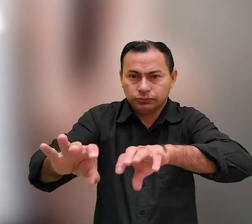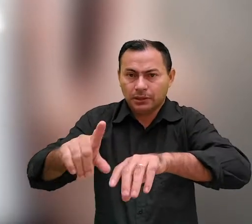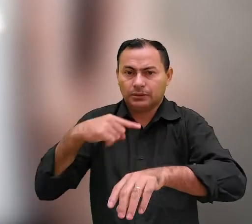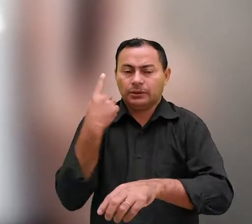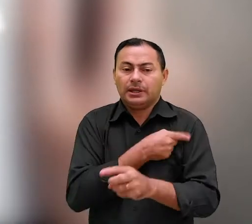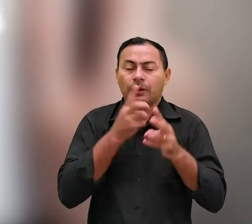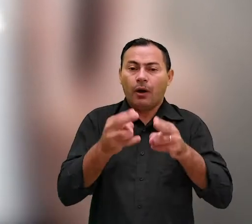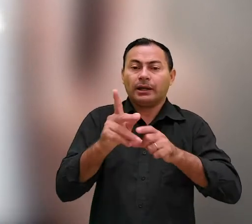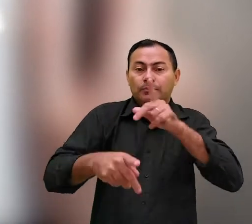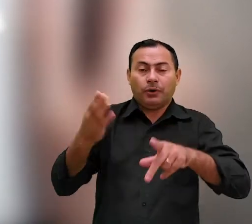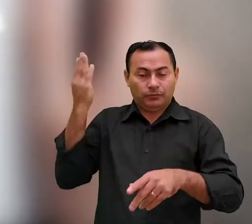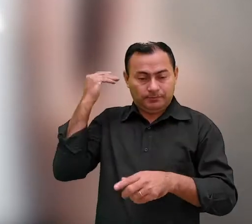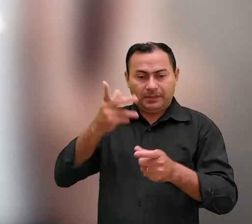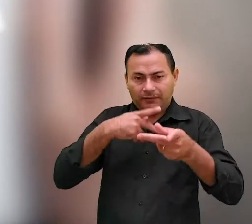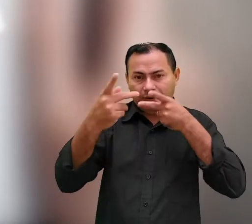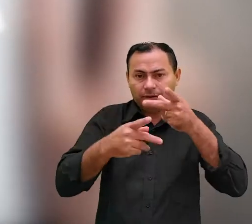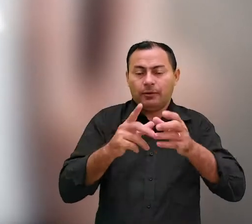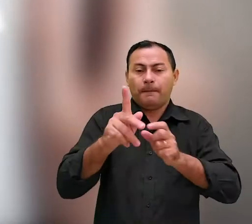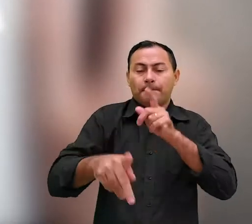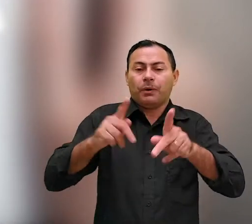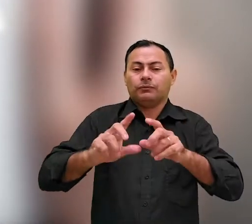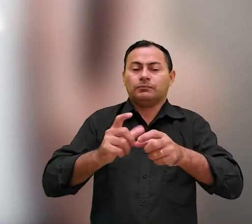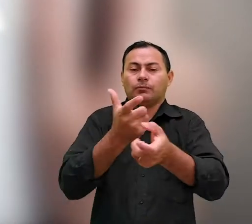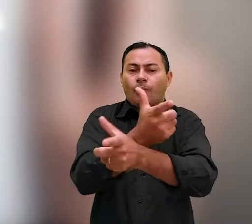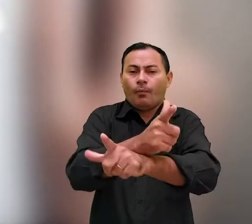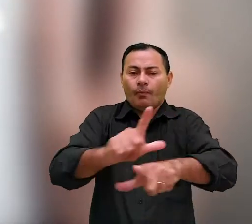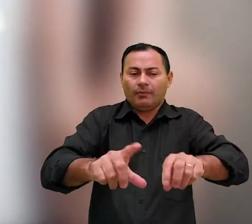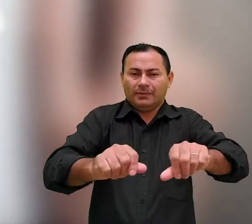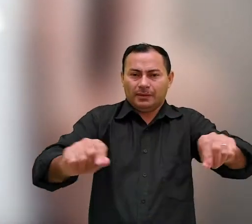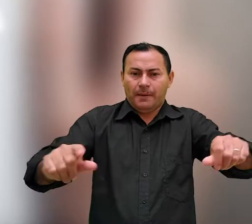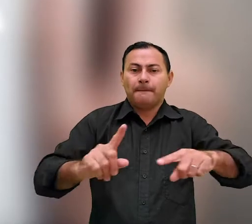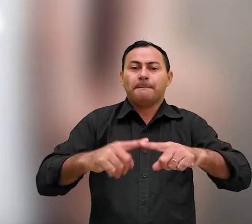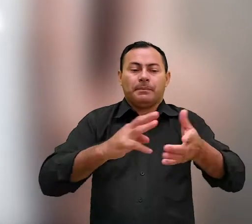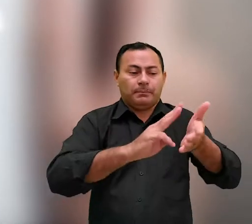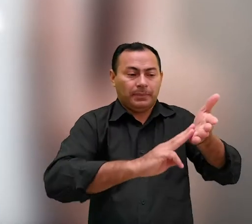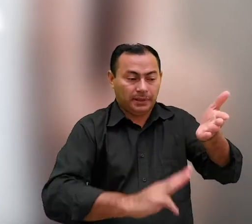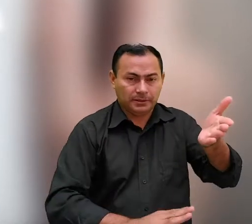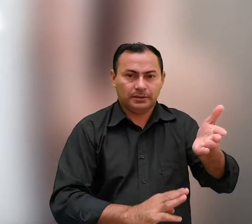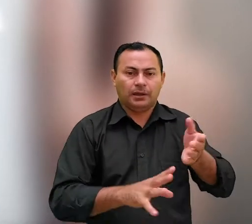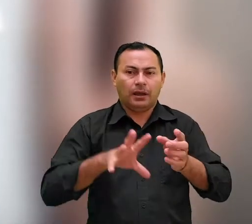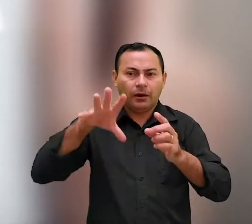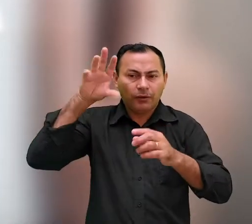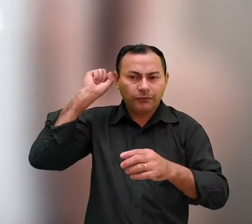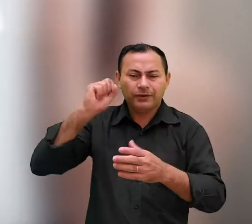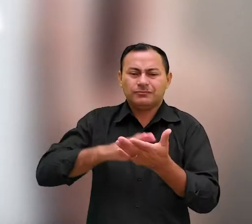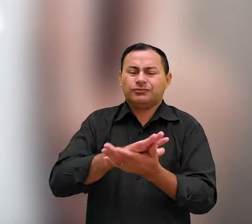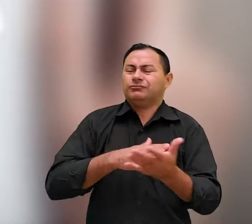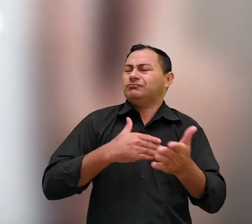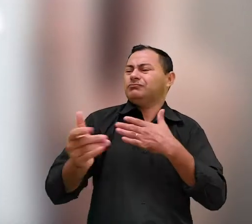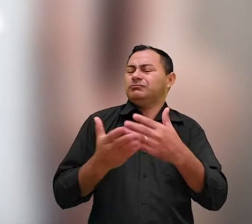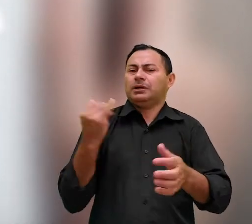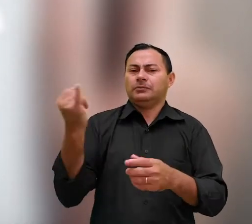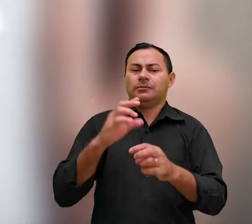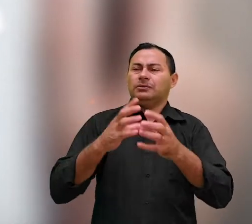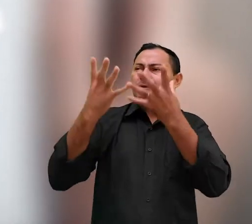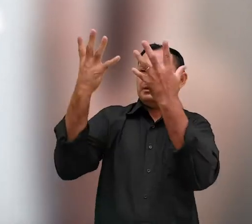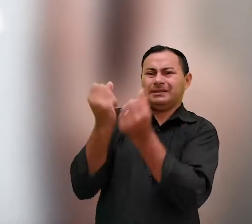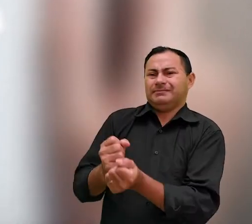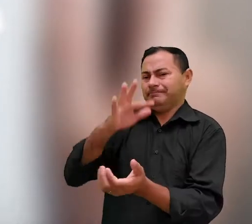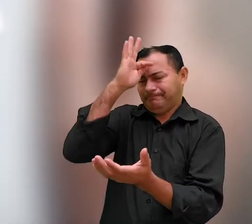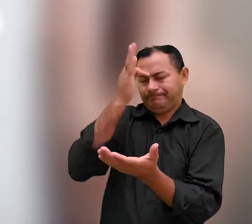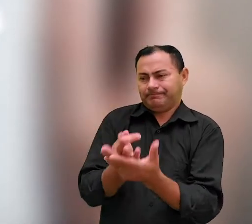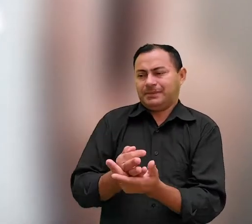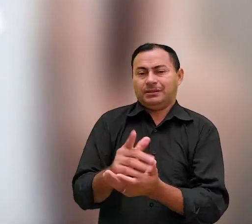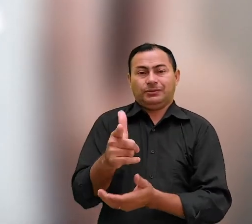tanto quanto a eles referindo-se ao povo no deserto mas a mensagem que eles ouviram de nada lhes valeu pois